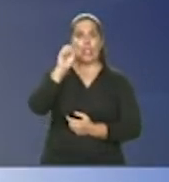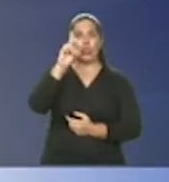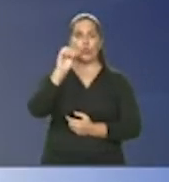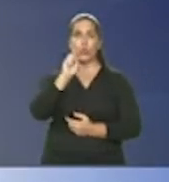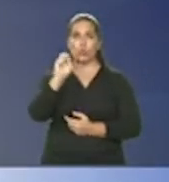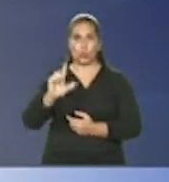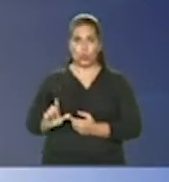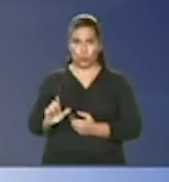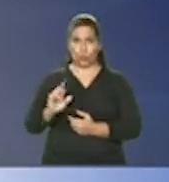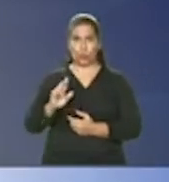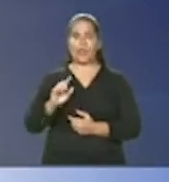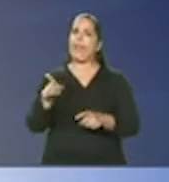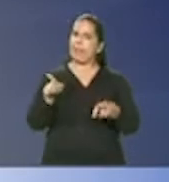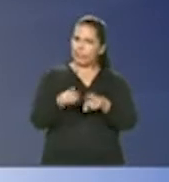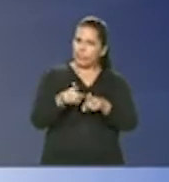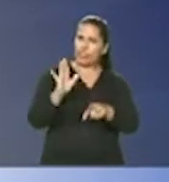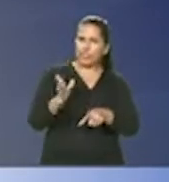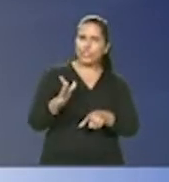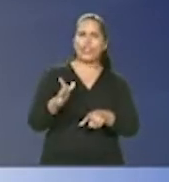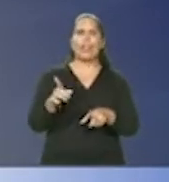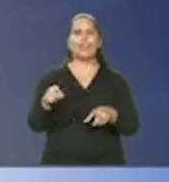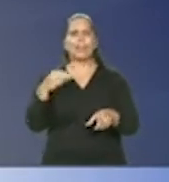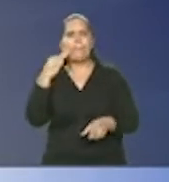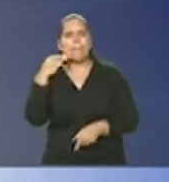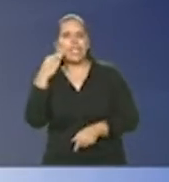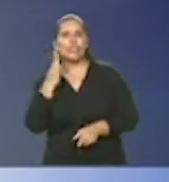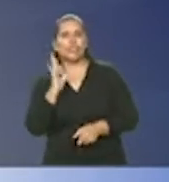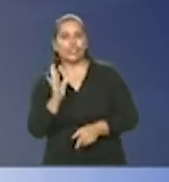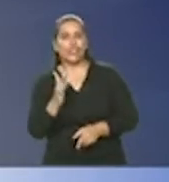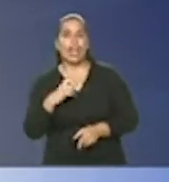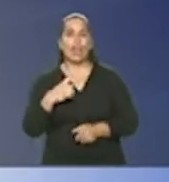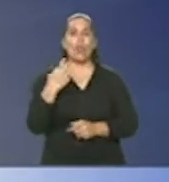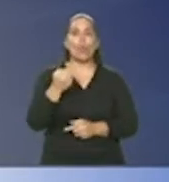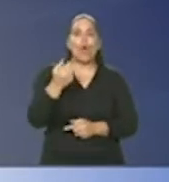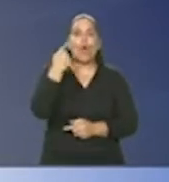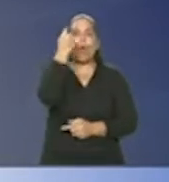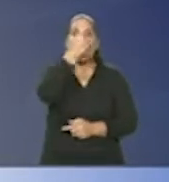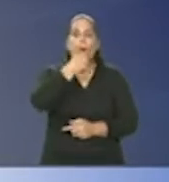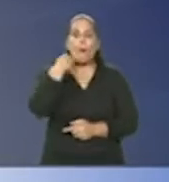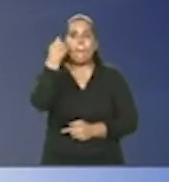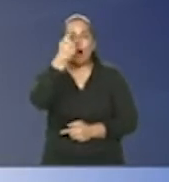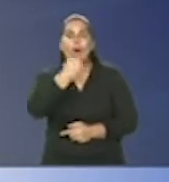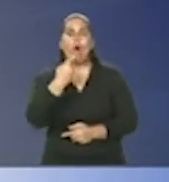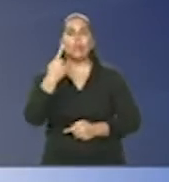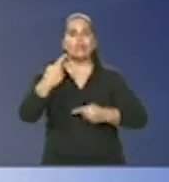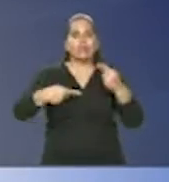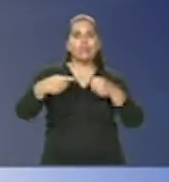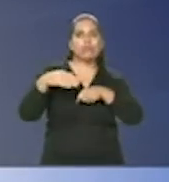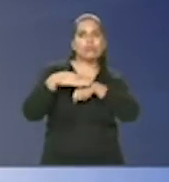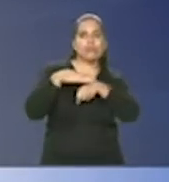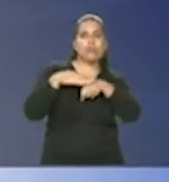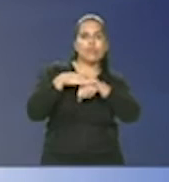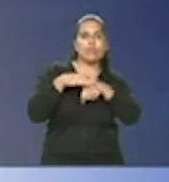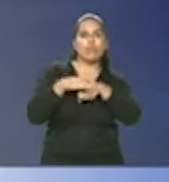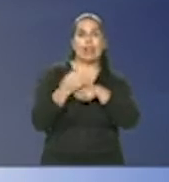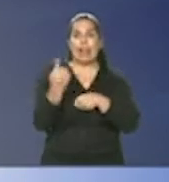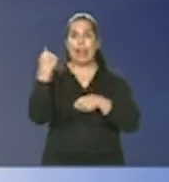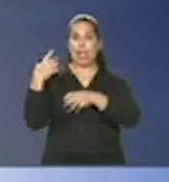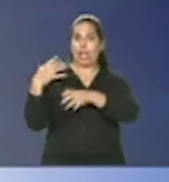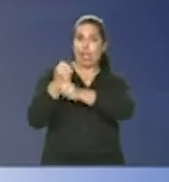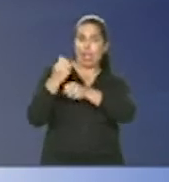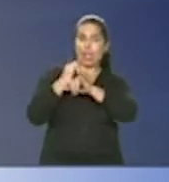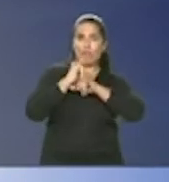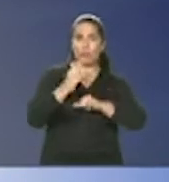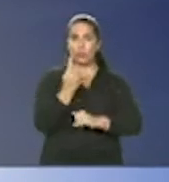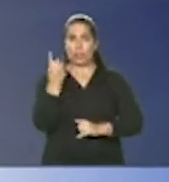e ele também aqui, quase durante uma hora, fez uma exposição das suas convicções, dos dados que ele possui,